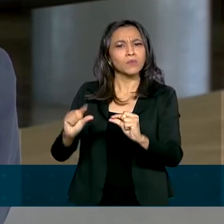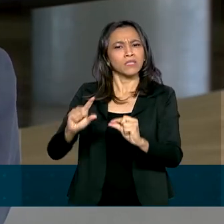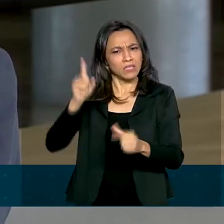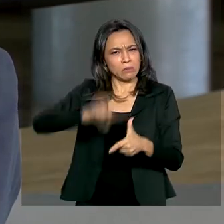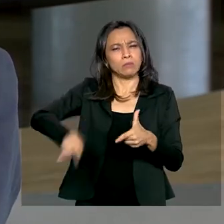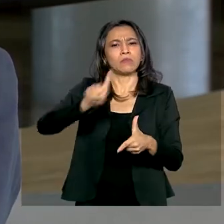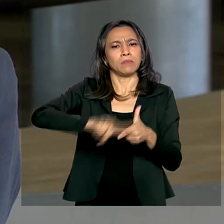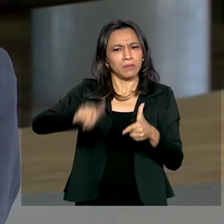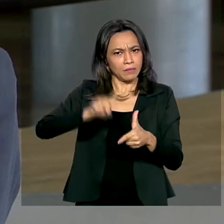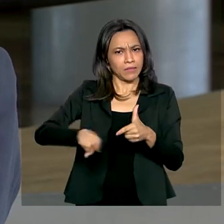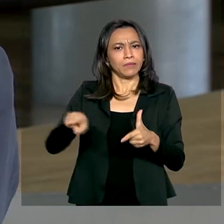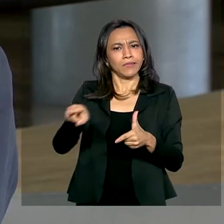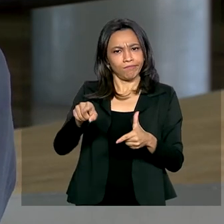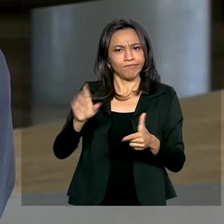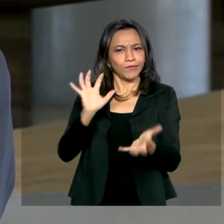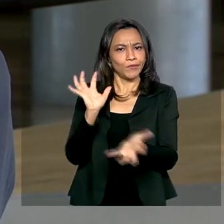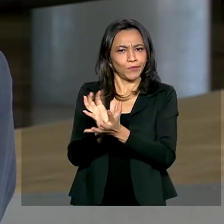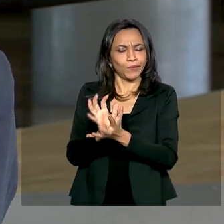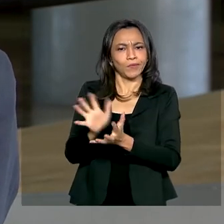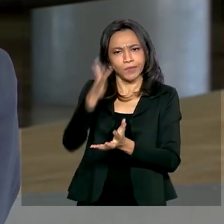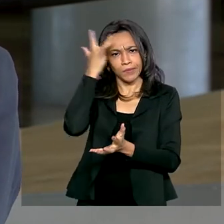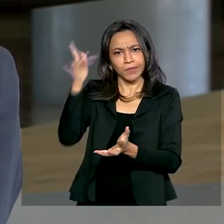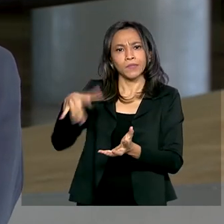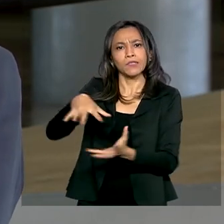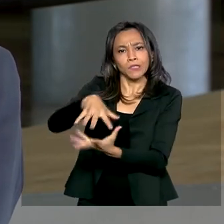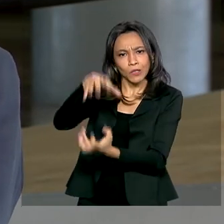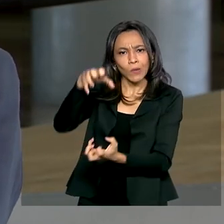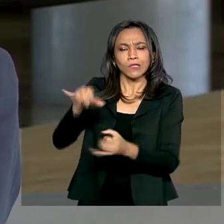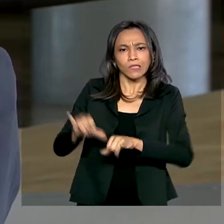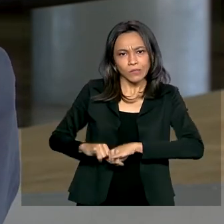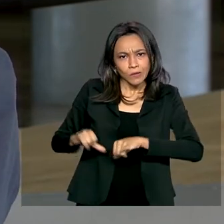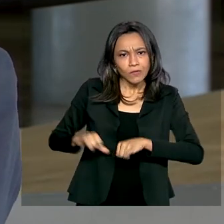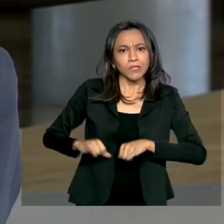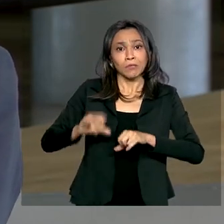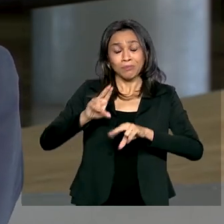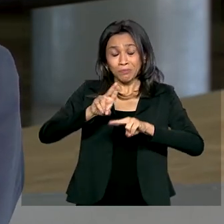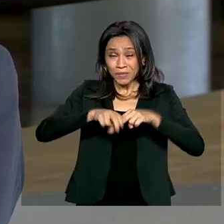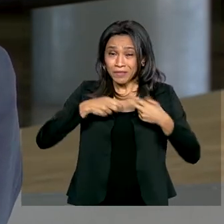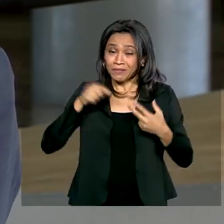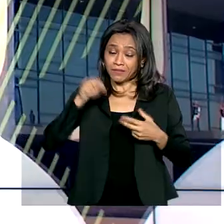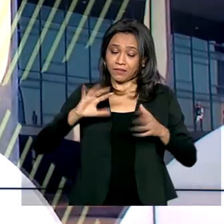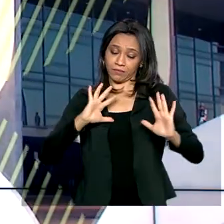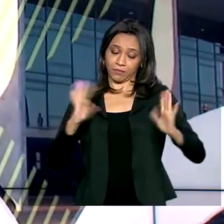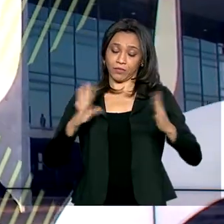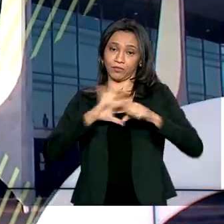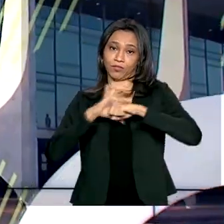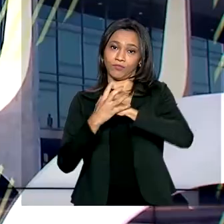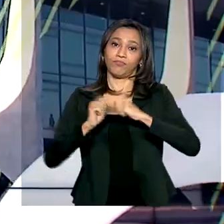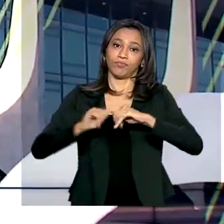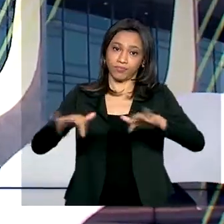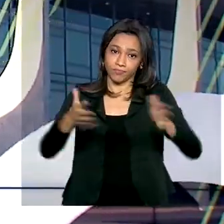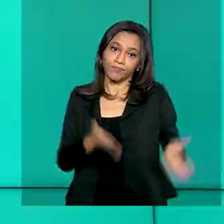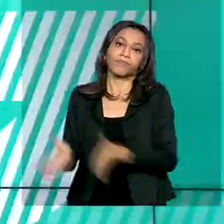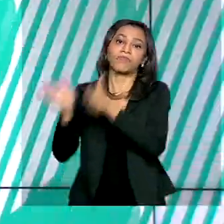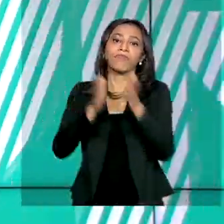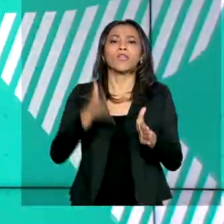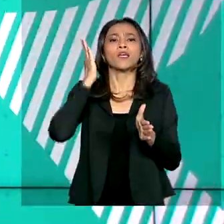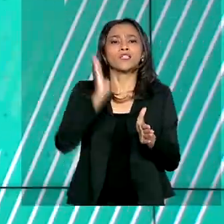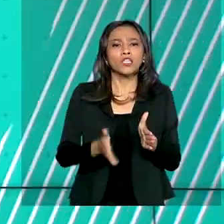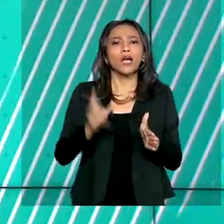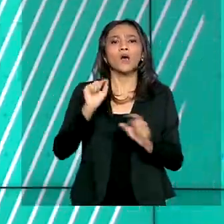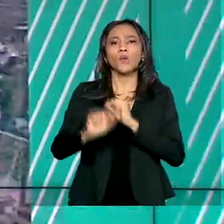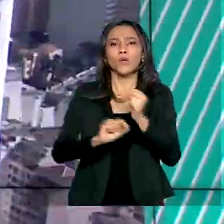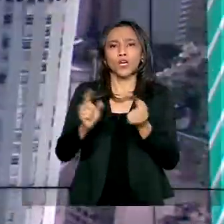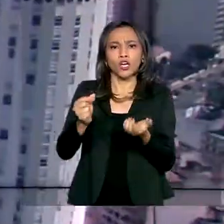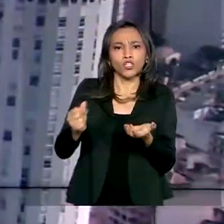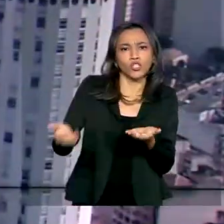que a pessoa idosa, vulnerável está passando, em especial no momento de pandemia. Já foram recuperados